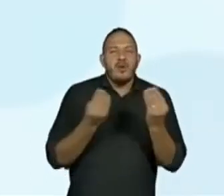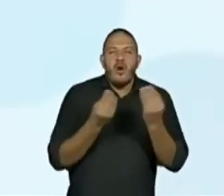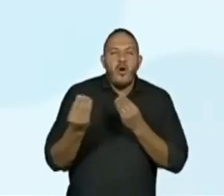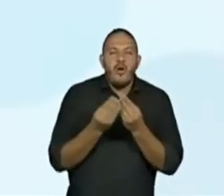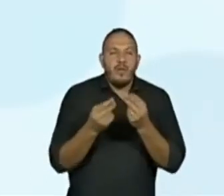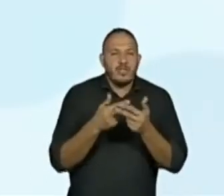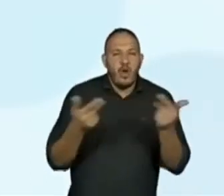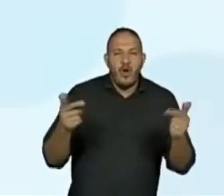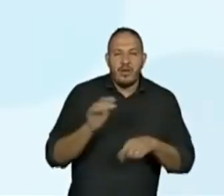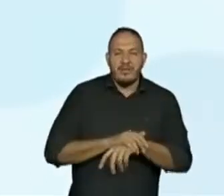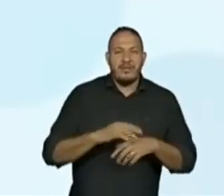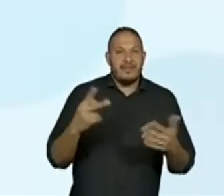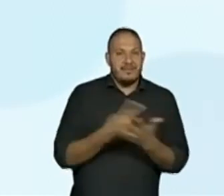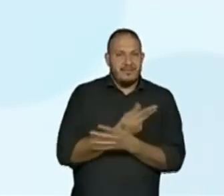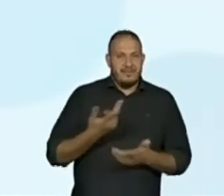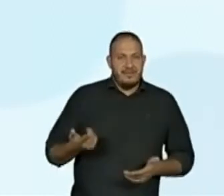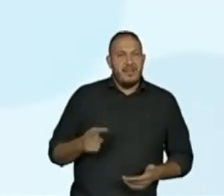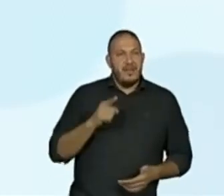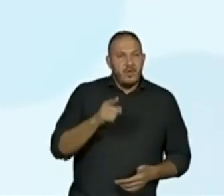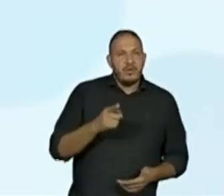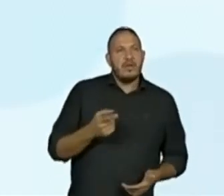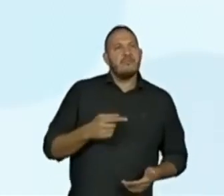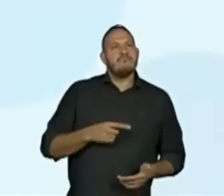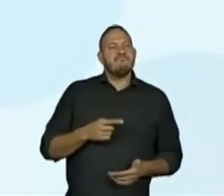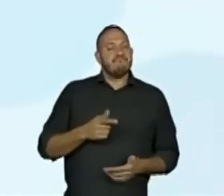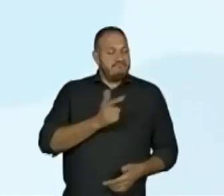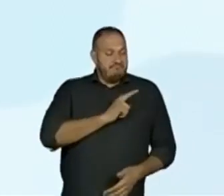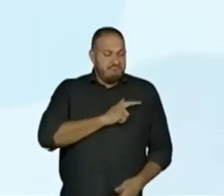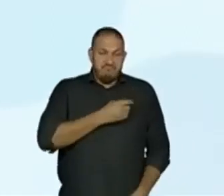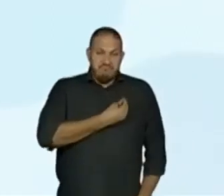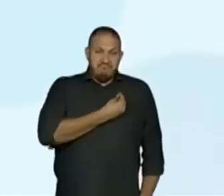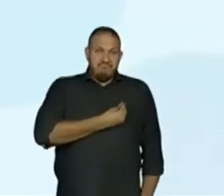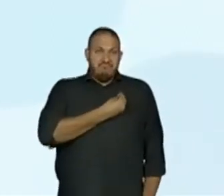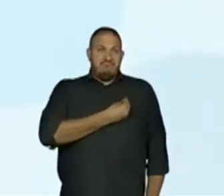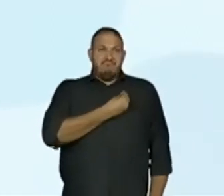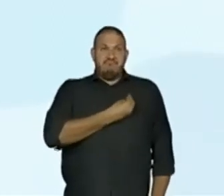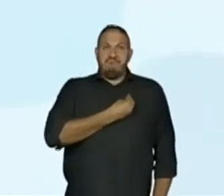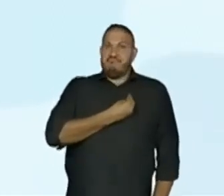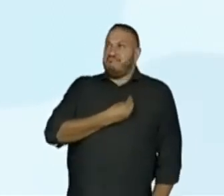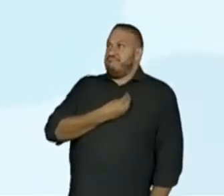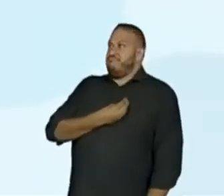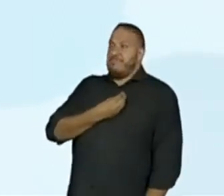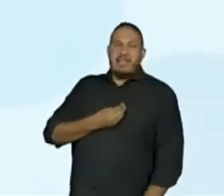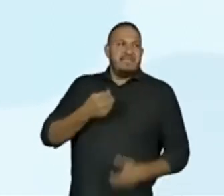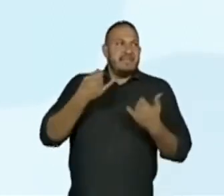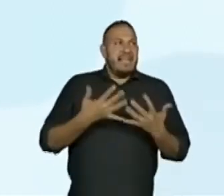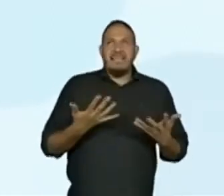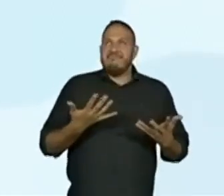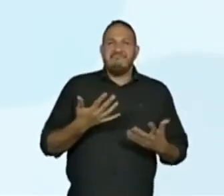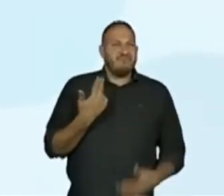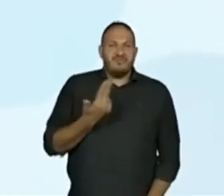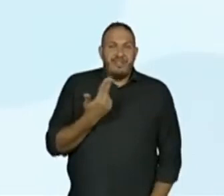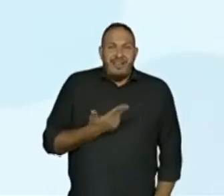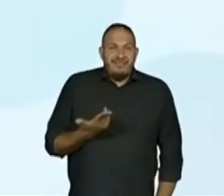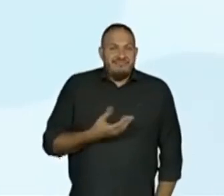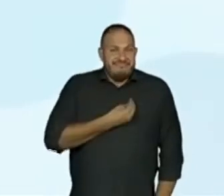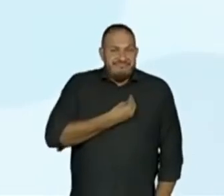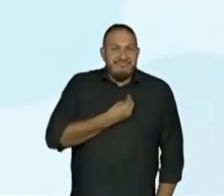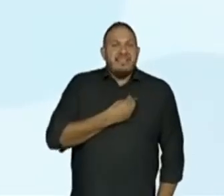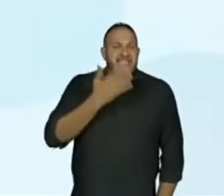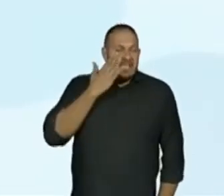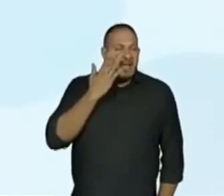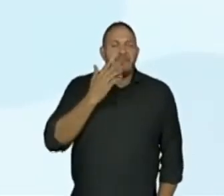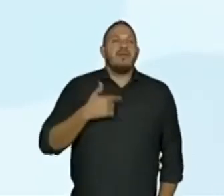coisas existem, que é existindo. Sabe que existir existe e não se explica. Sabe que não há